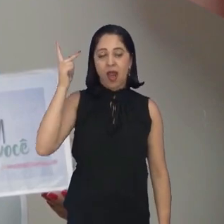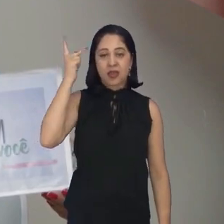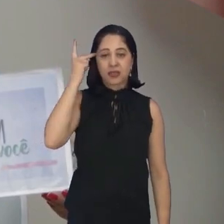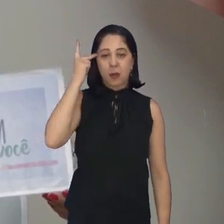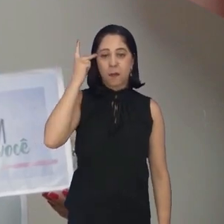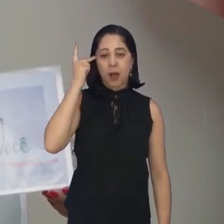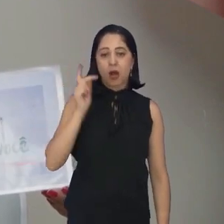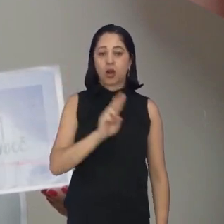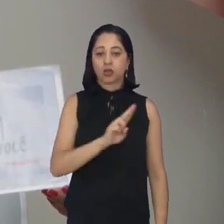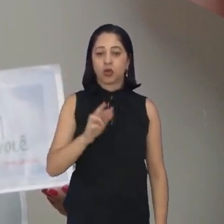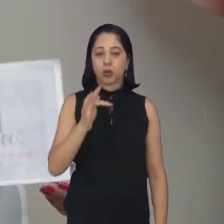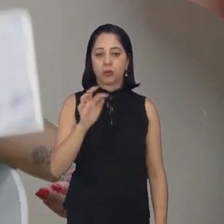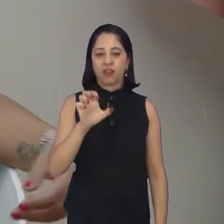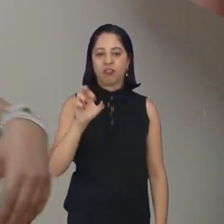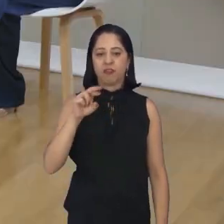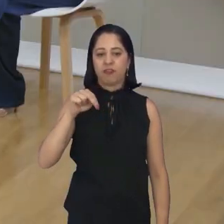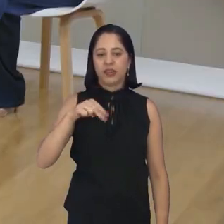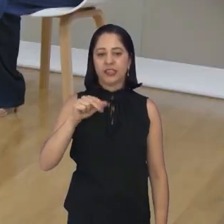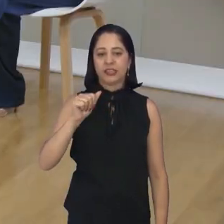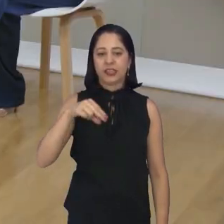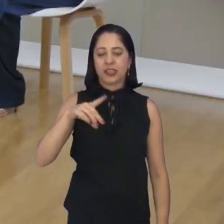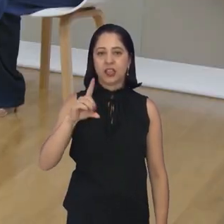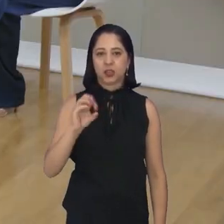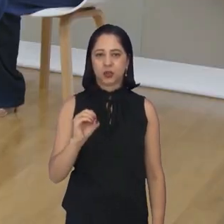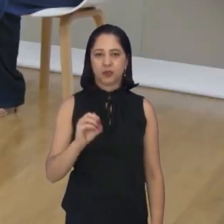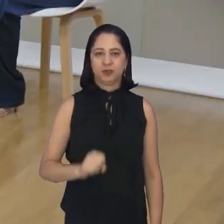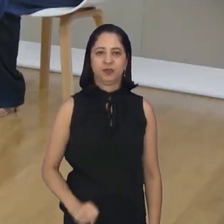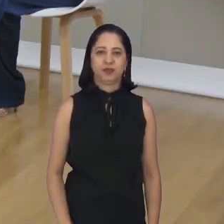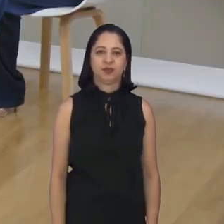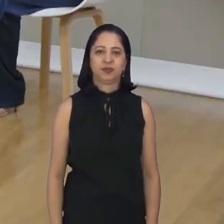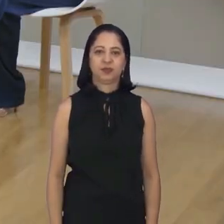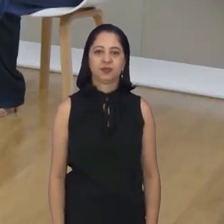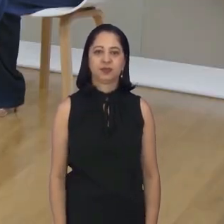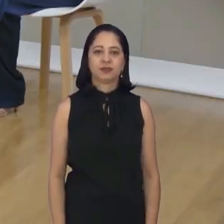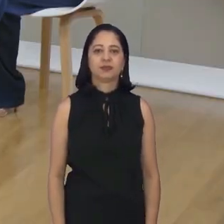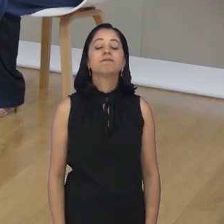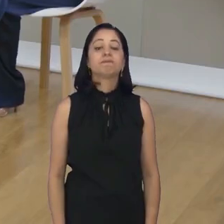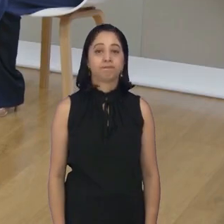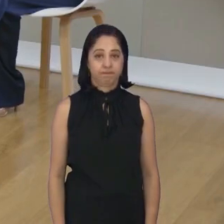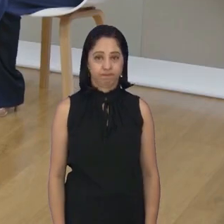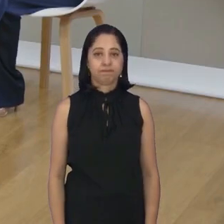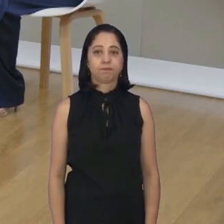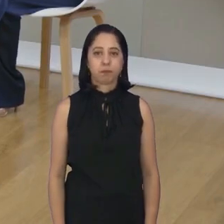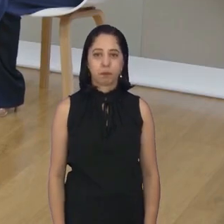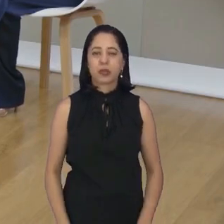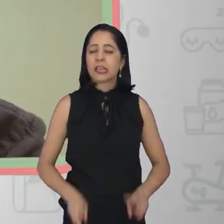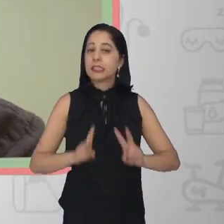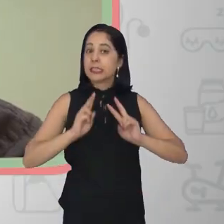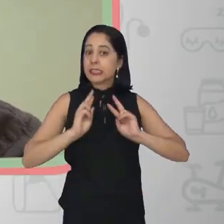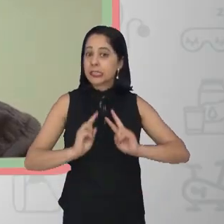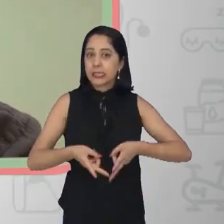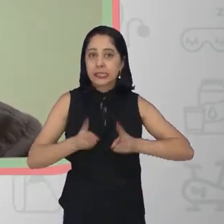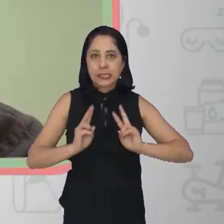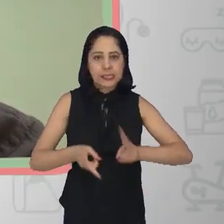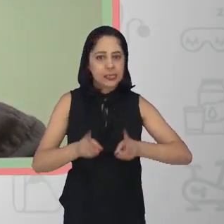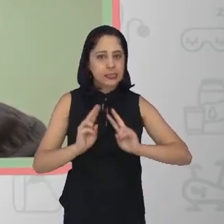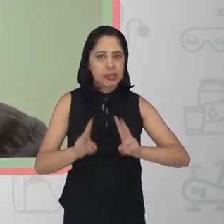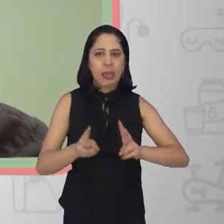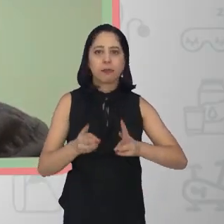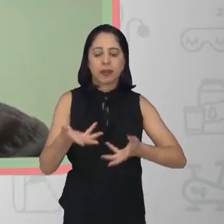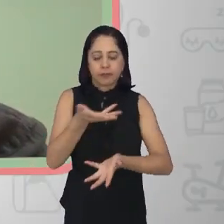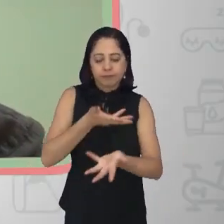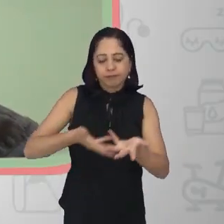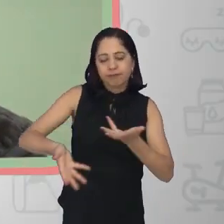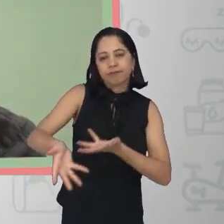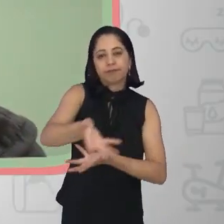doutor Fernando Lamono. Vamos conferir? Qualquer relação, seja ela uma relação familiar,